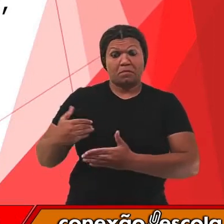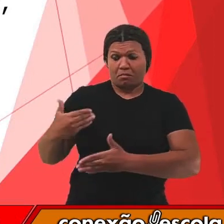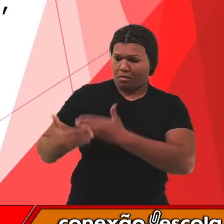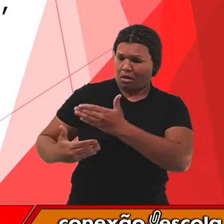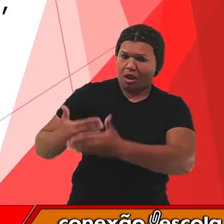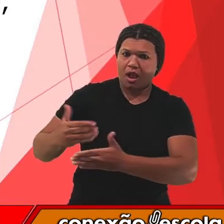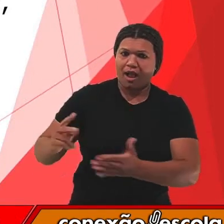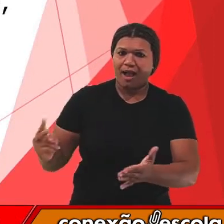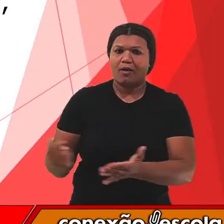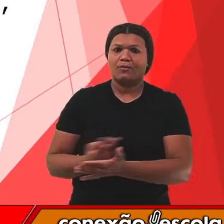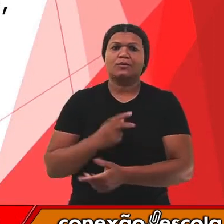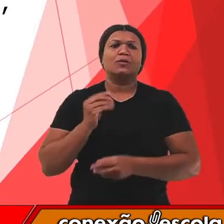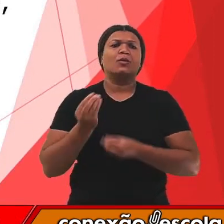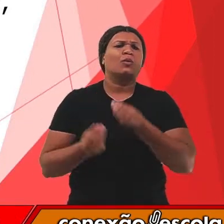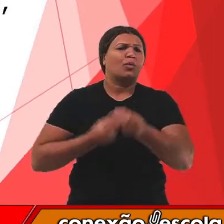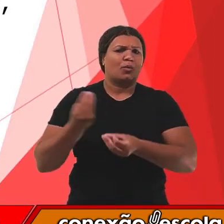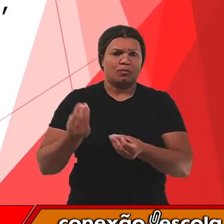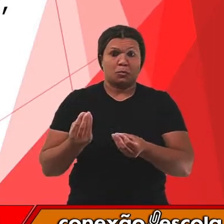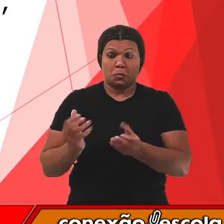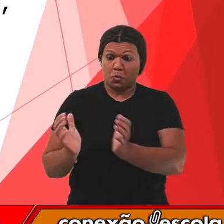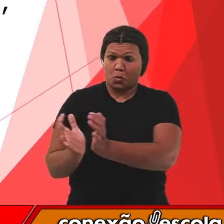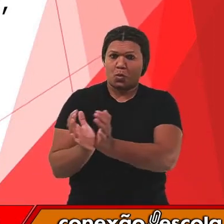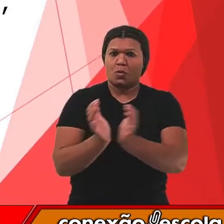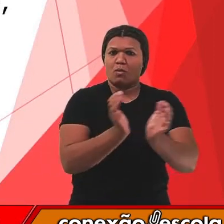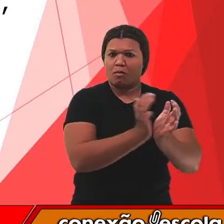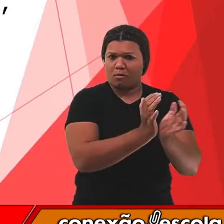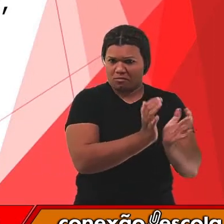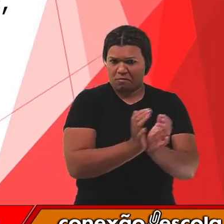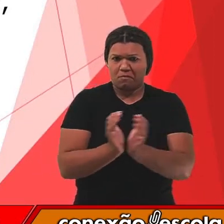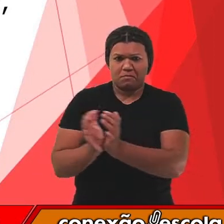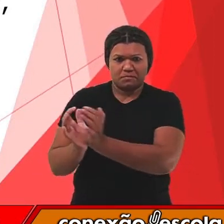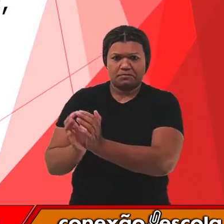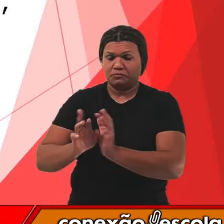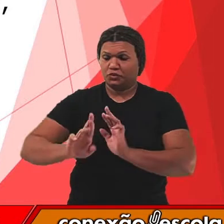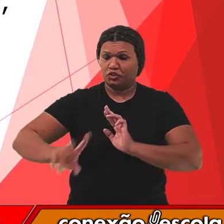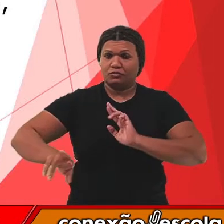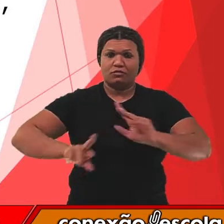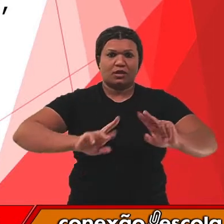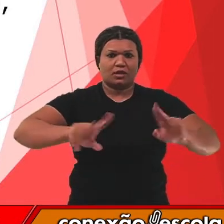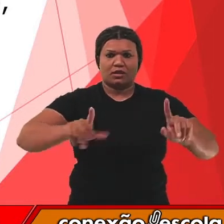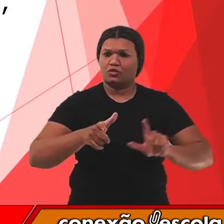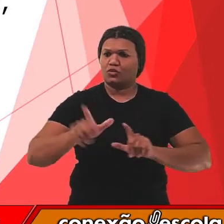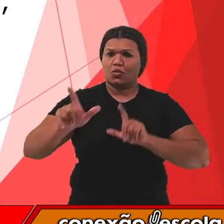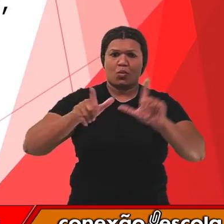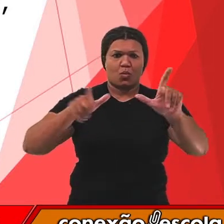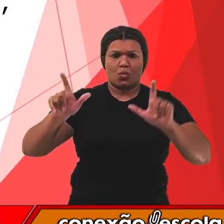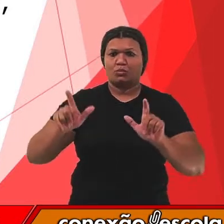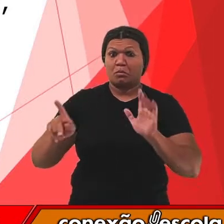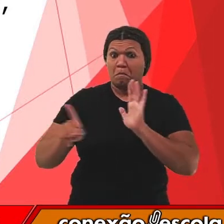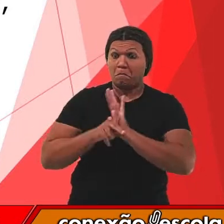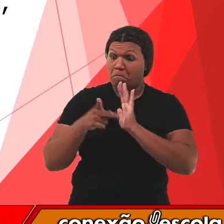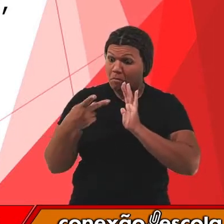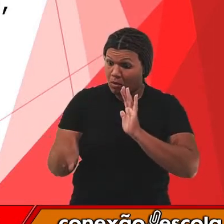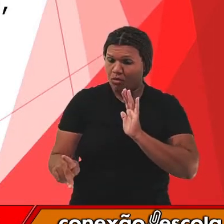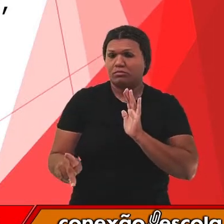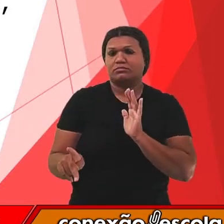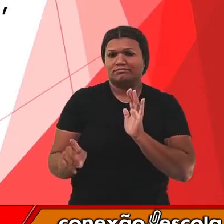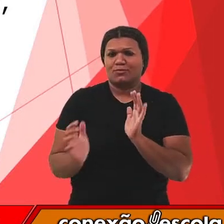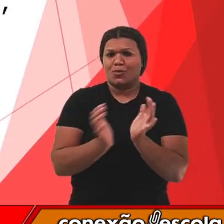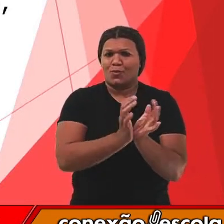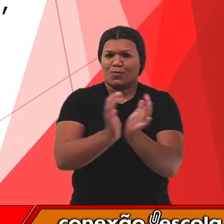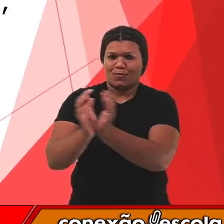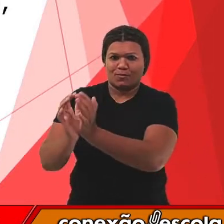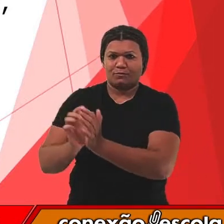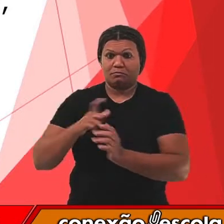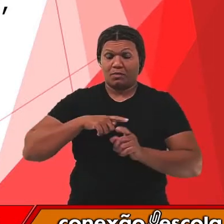quando os genes de um indivíduo diferem, de alguma forma, dos genes de outros de sua espécie. Variações